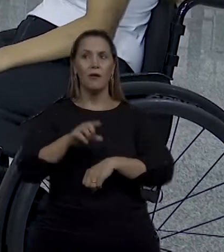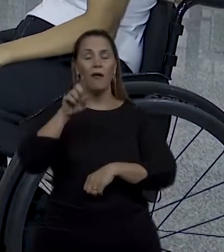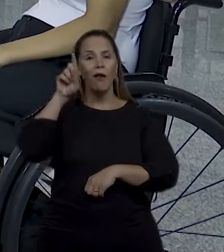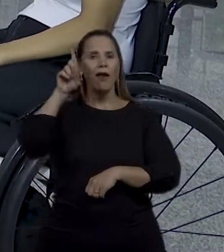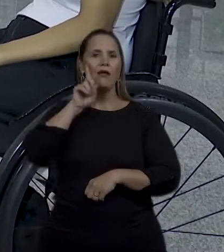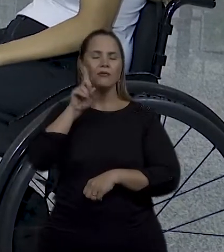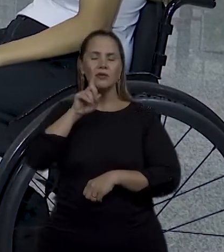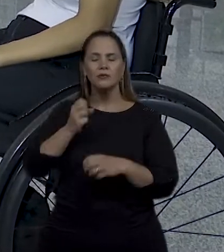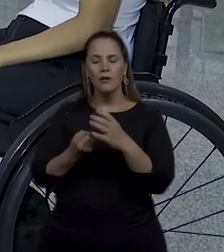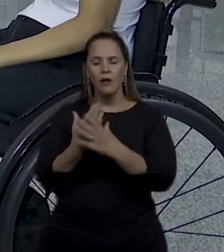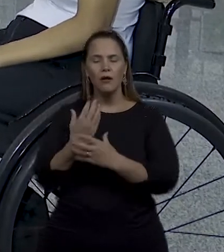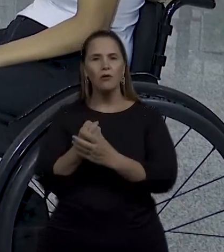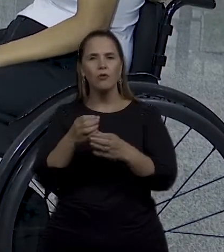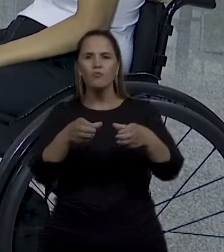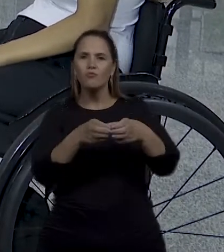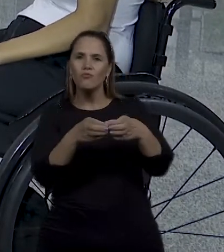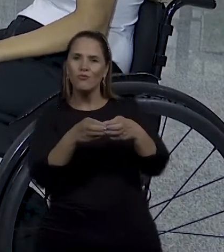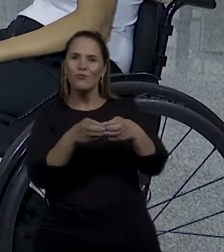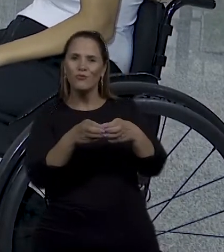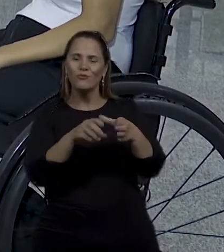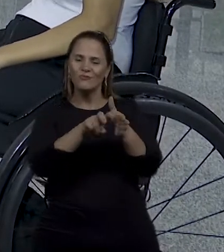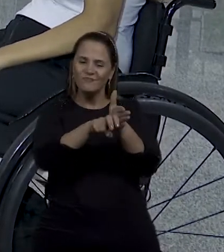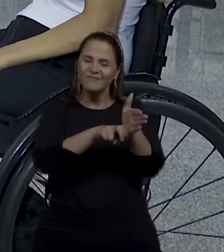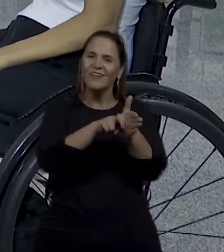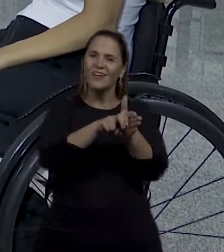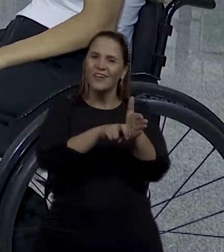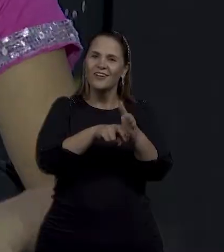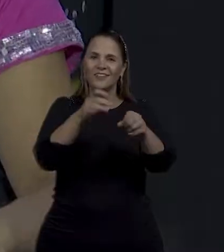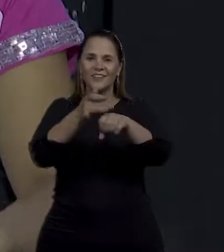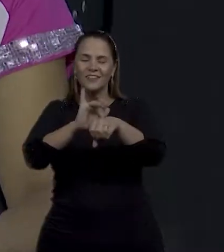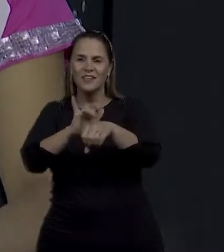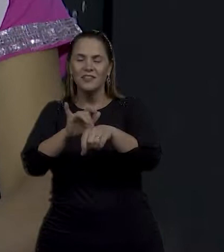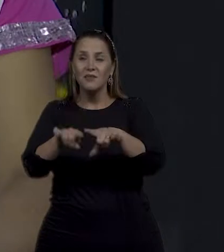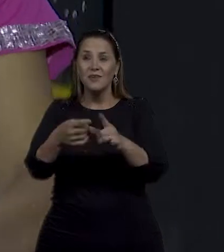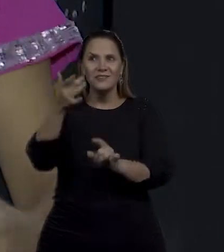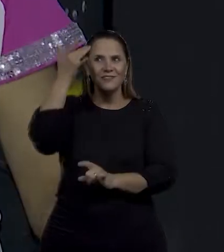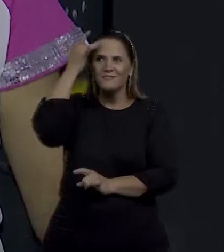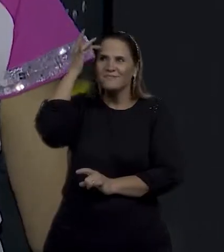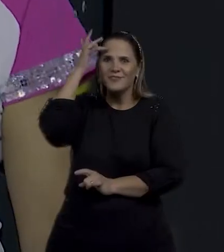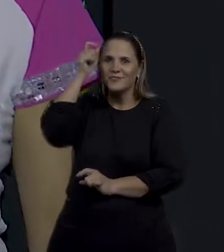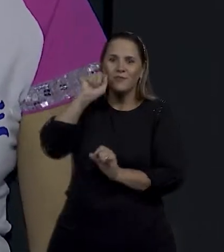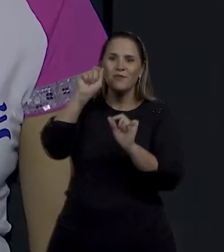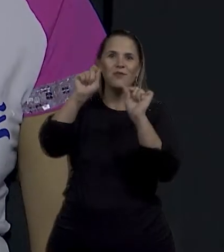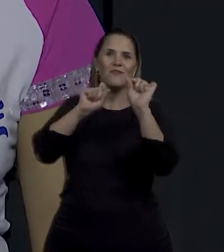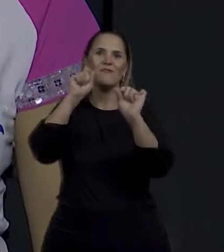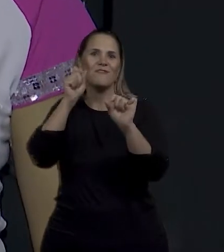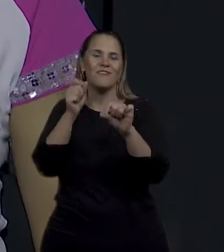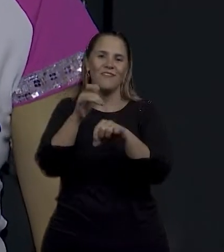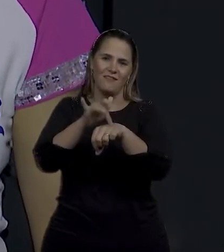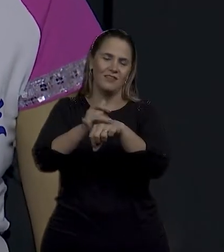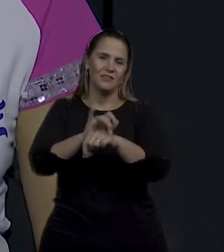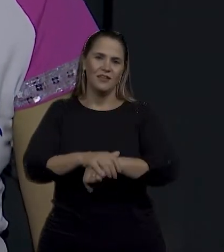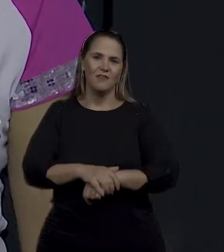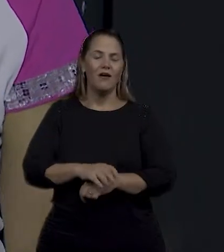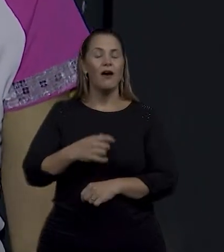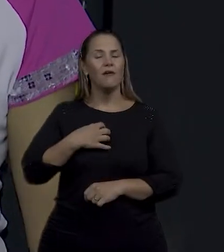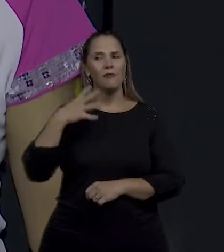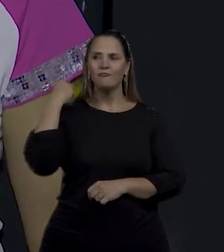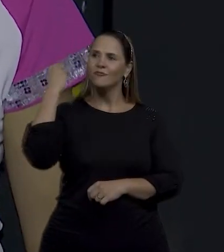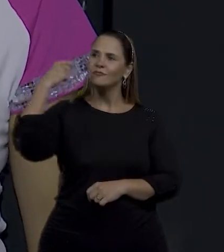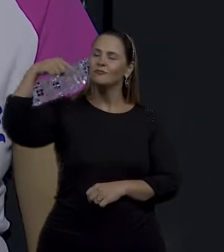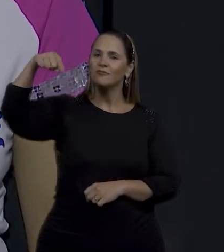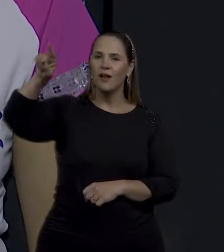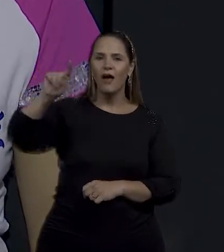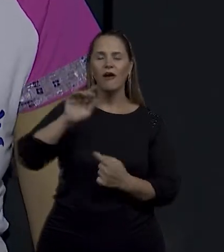internet. O Instagram dela fica apaixonada e eu não sabia o que ela dançava. E aí eu fui nessa academia, mostrei a essa